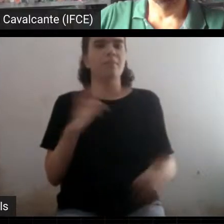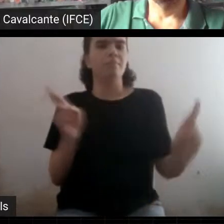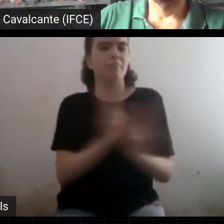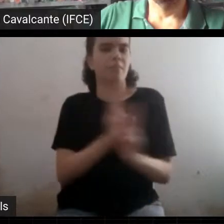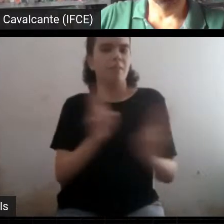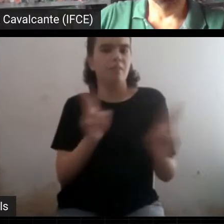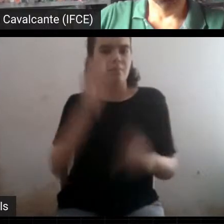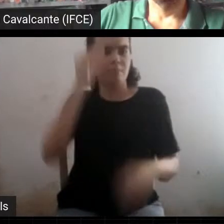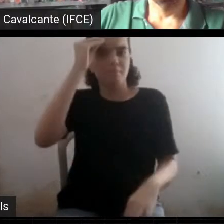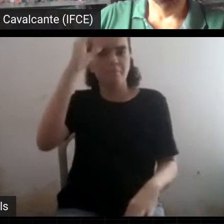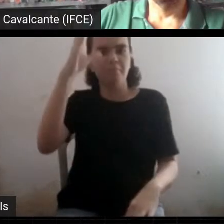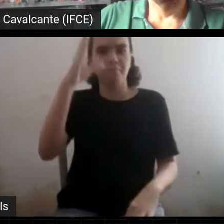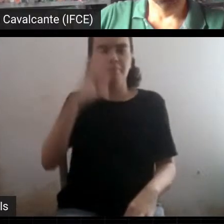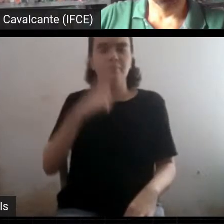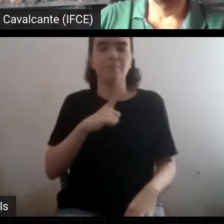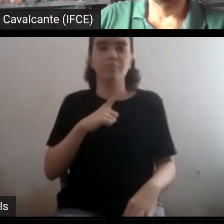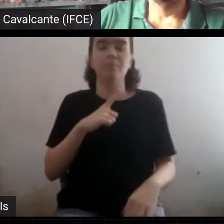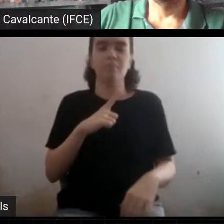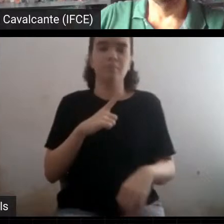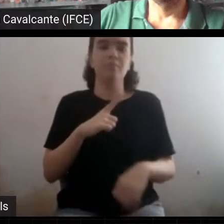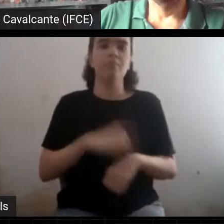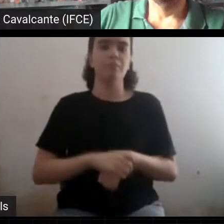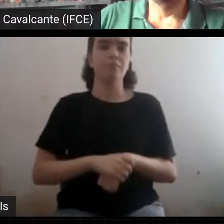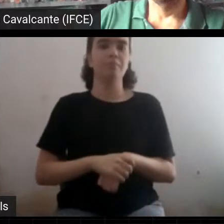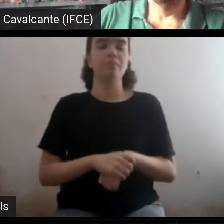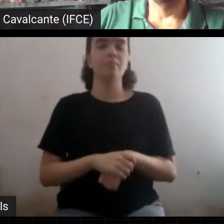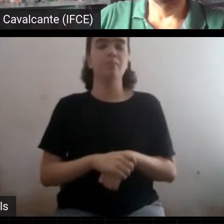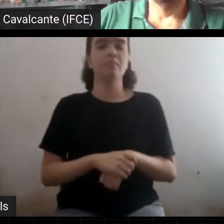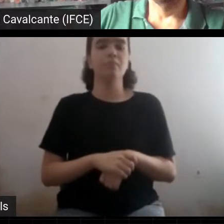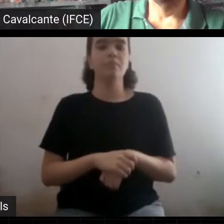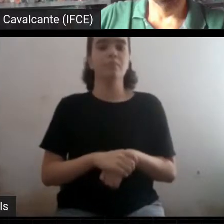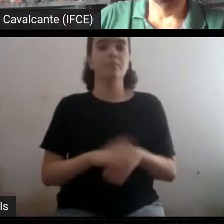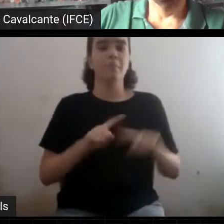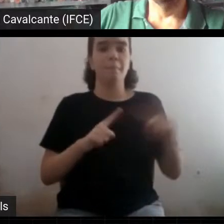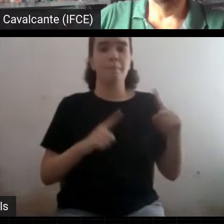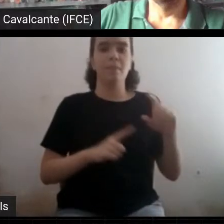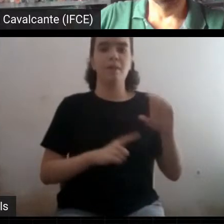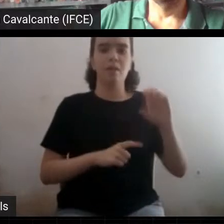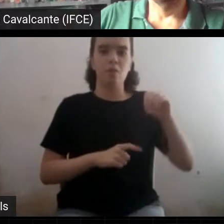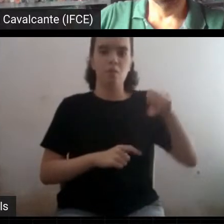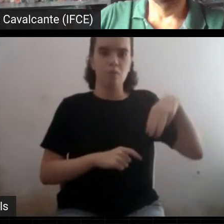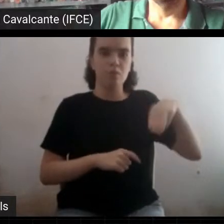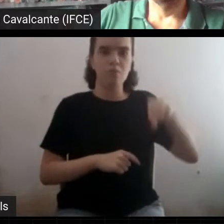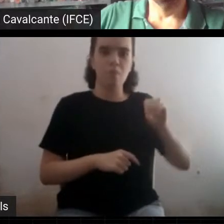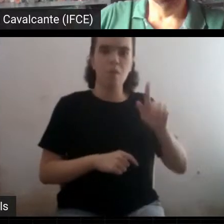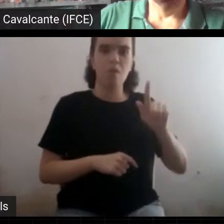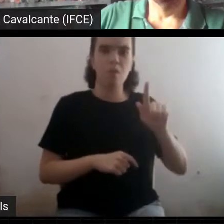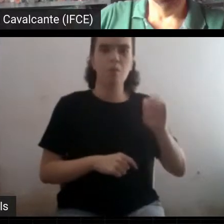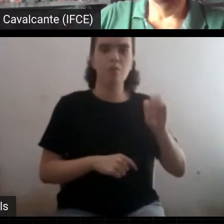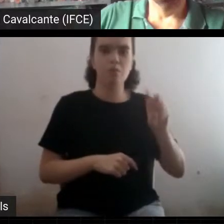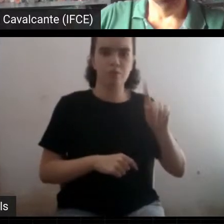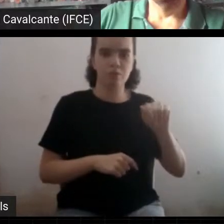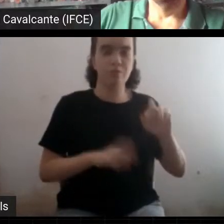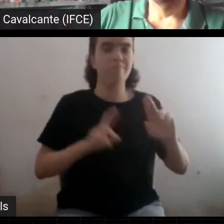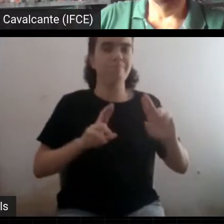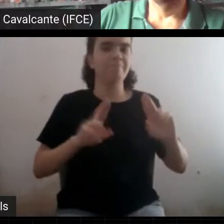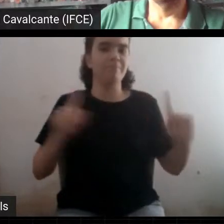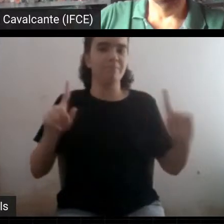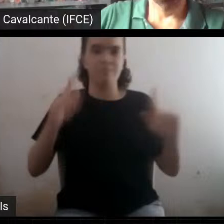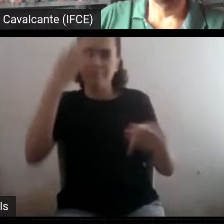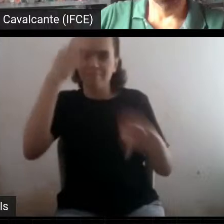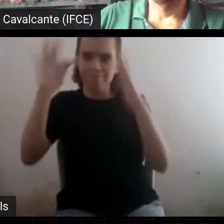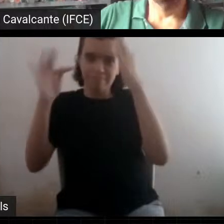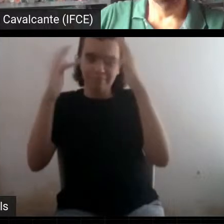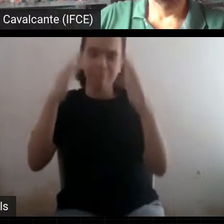fazem cosmologia. Deixa que os filósofos tentem explicar essas coisas. Mas do ponto de vista de quem estuda o modelo